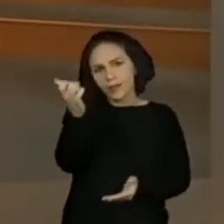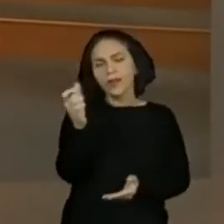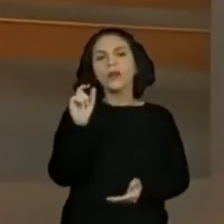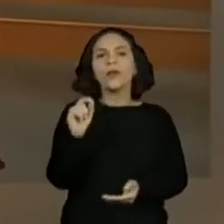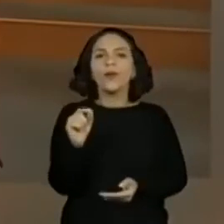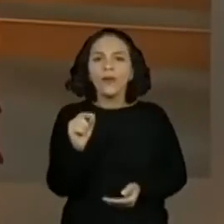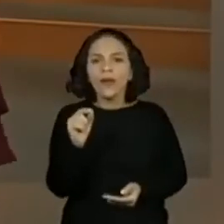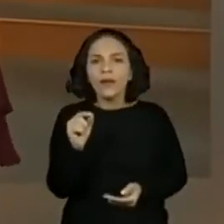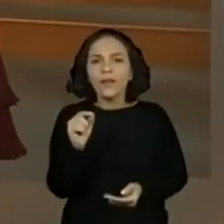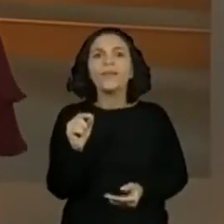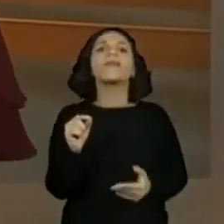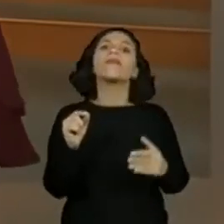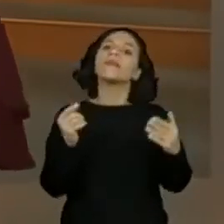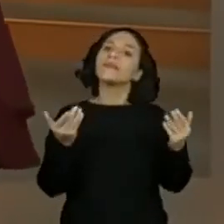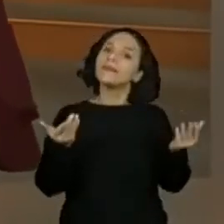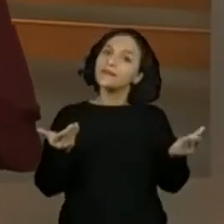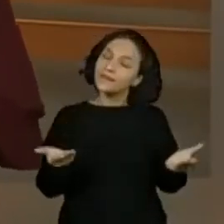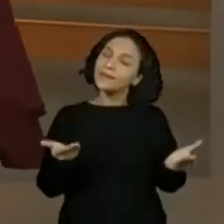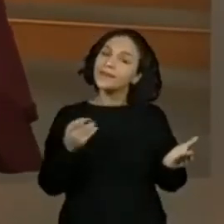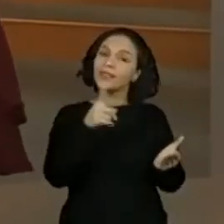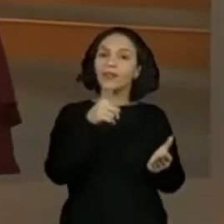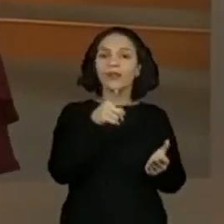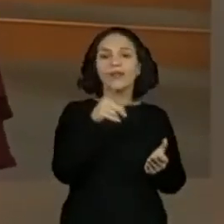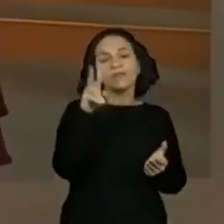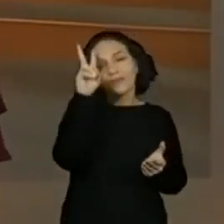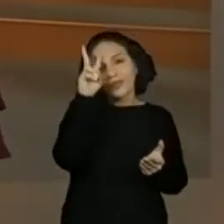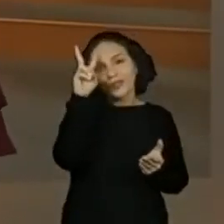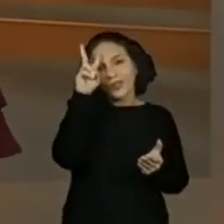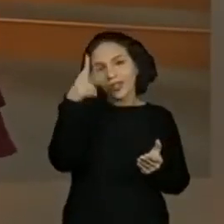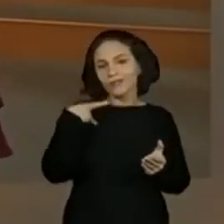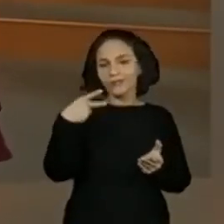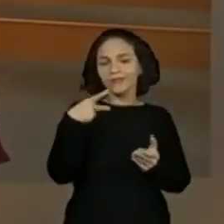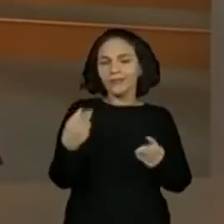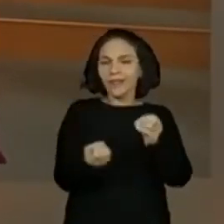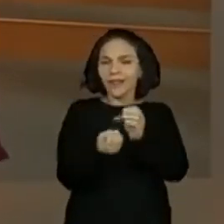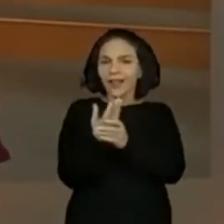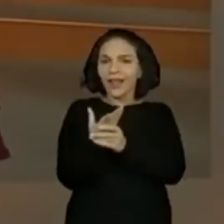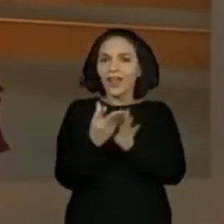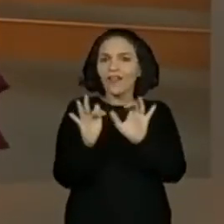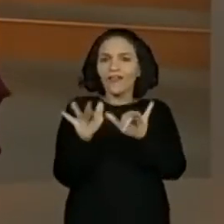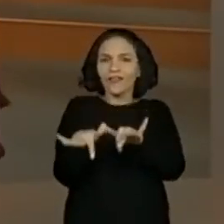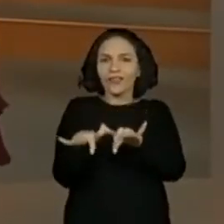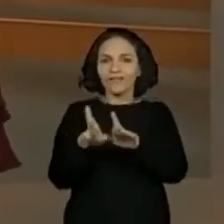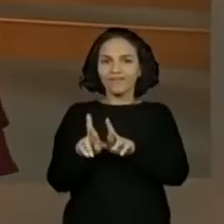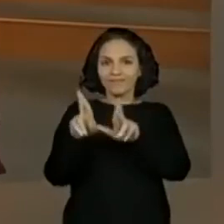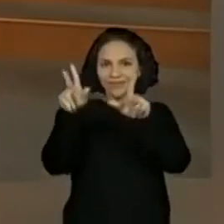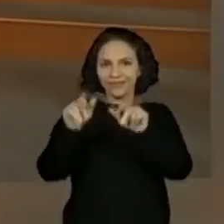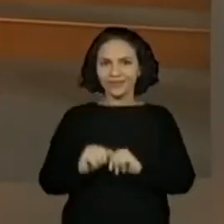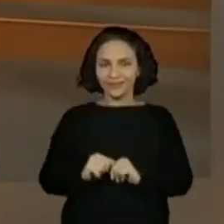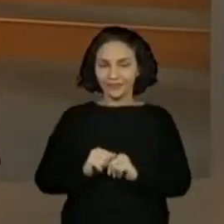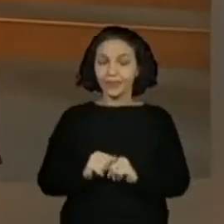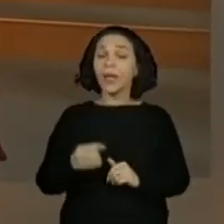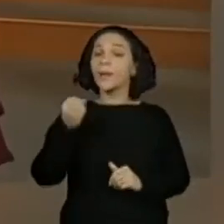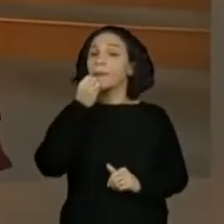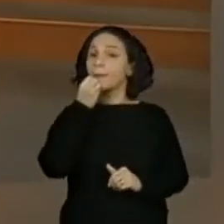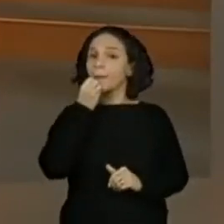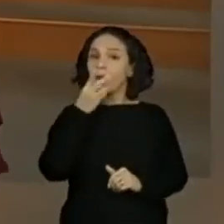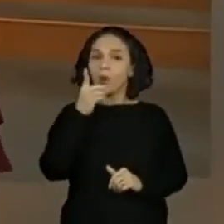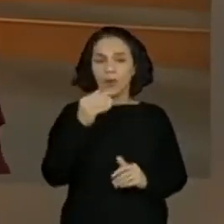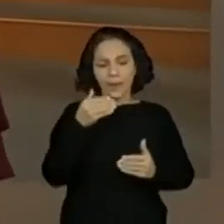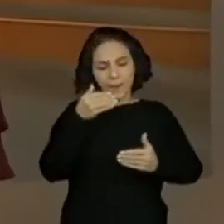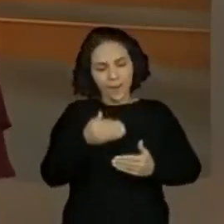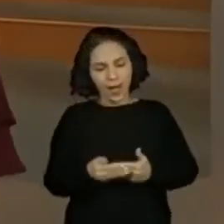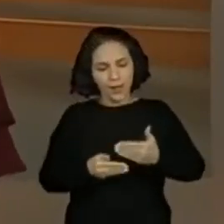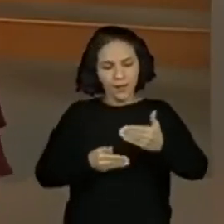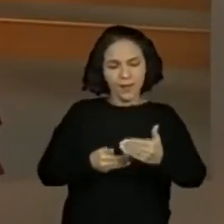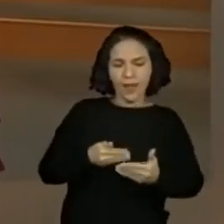Produzir juntos um final para esse conto. Então, é muito importante que você se atente a todas as etapas que a gente